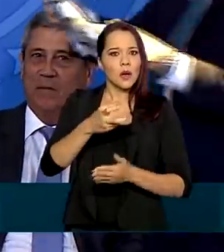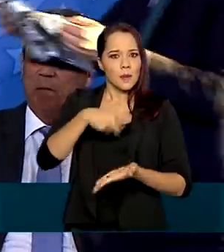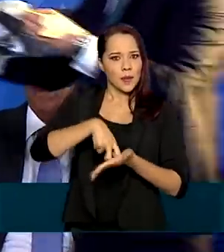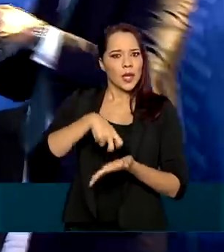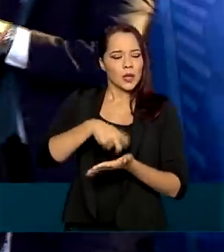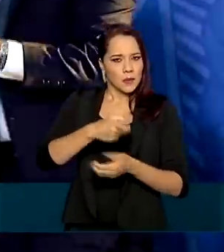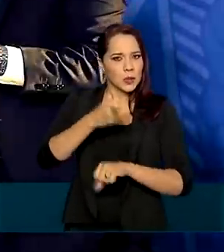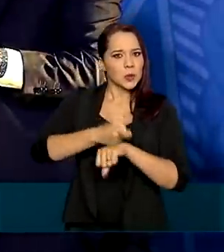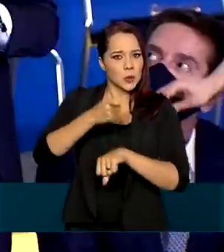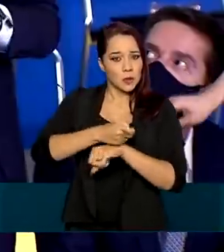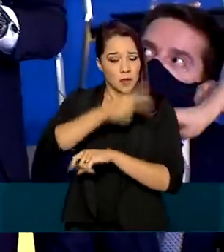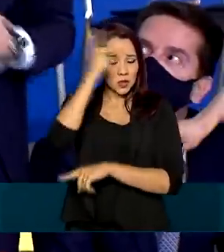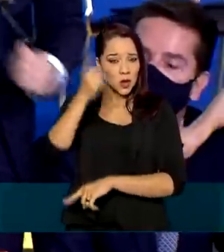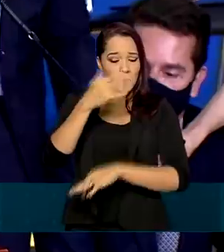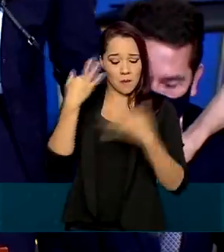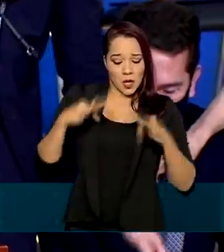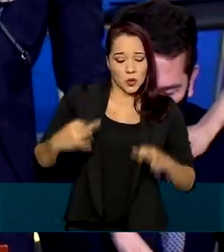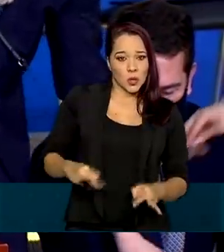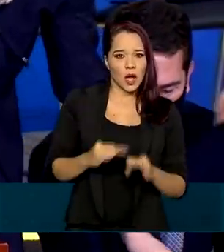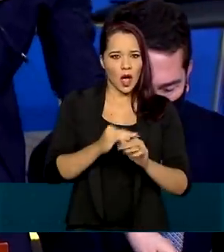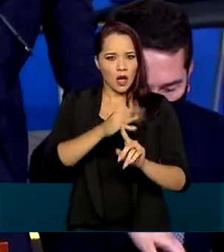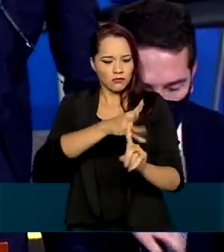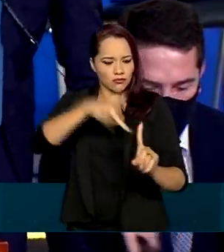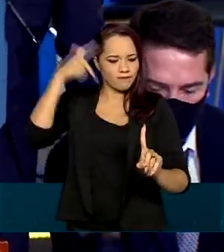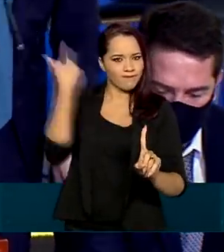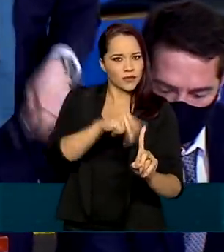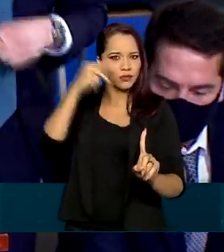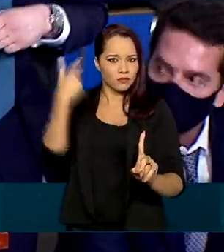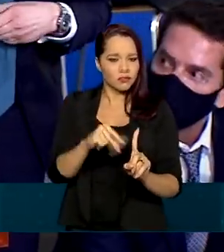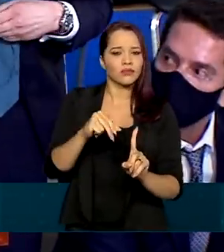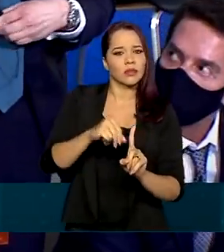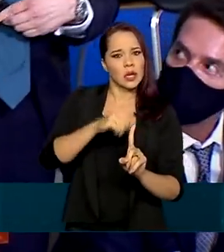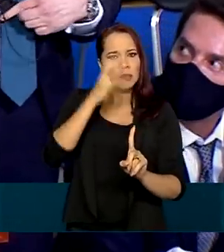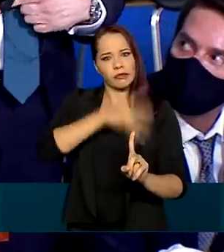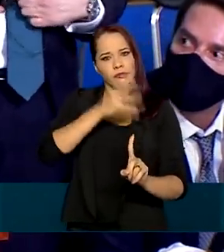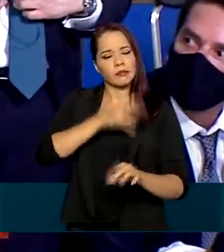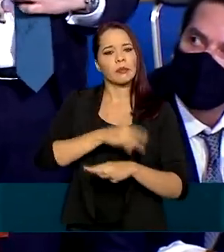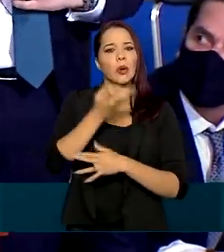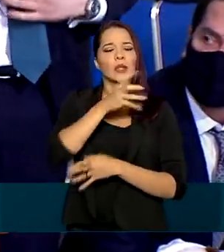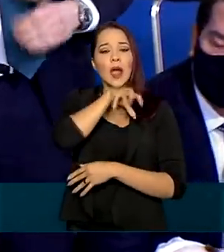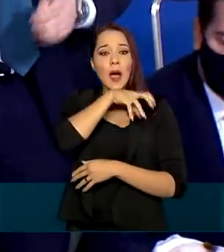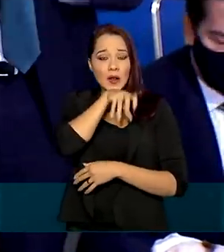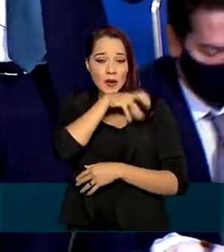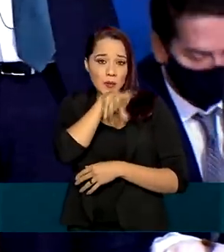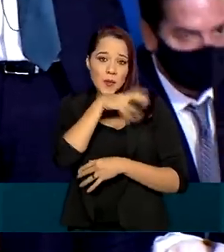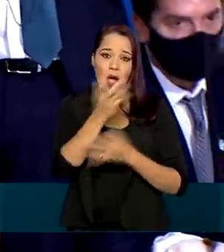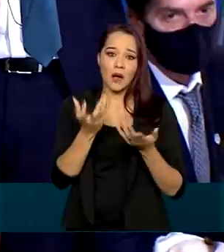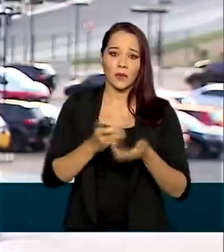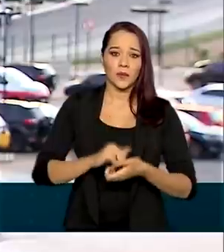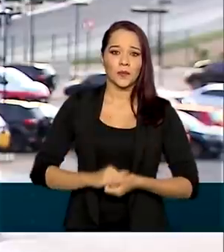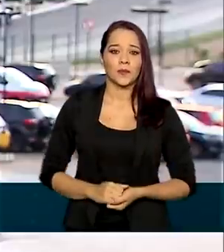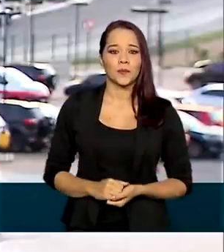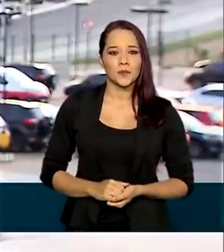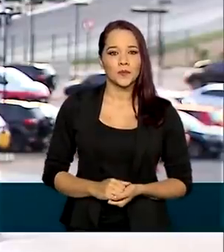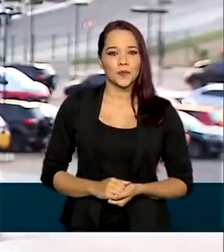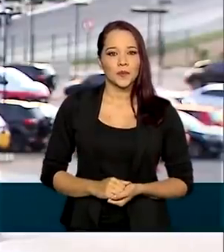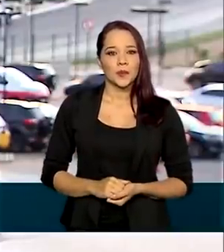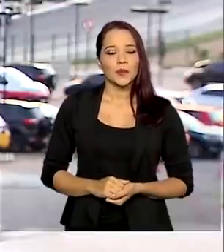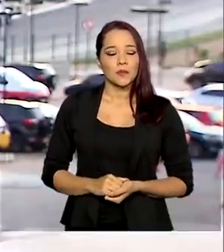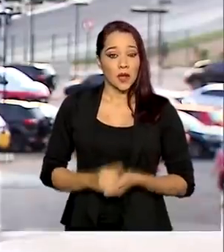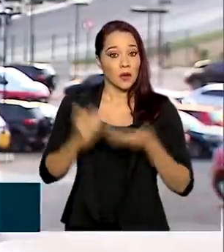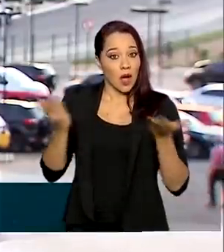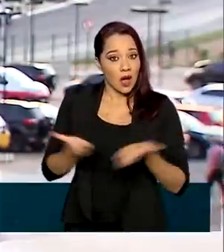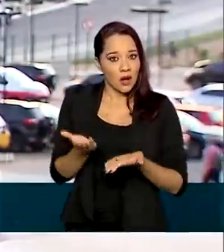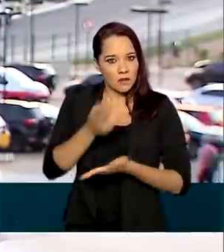machucar, mutilar, praticar maus tratos ou abusos contra animais silvestres ou domésticos. A partir de